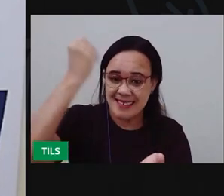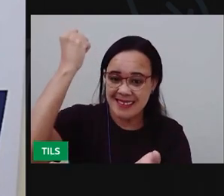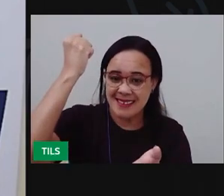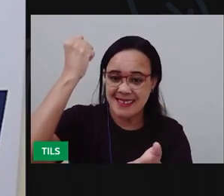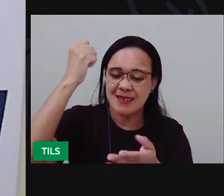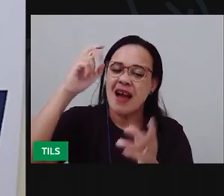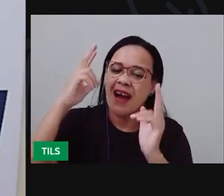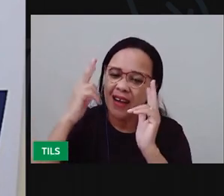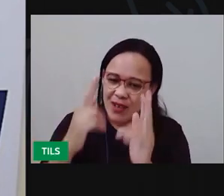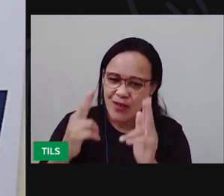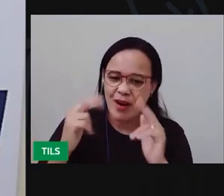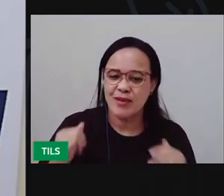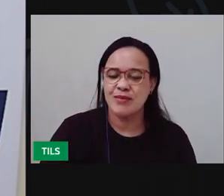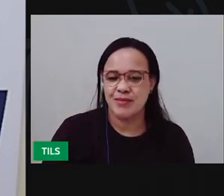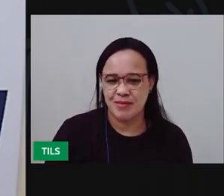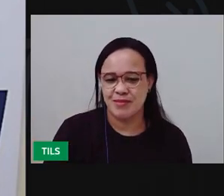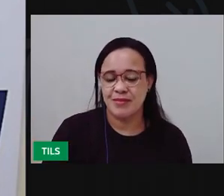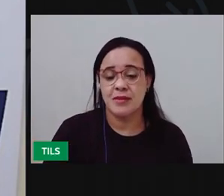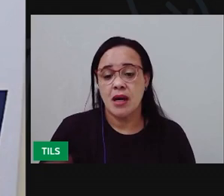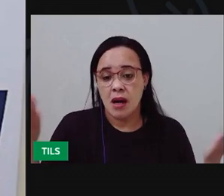Então eu vou desenhar agora um sol.